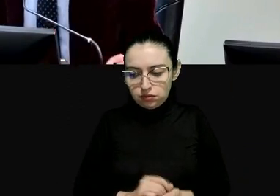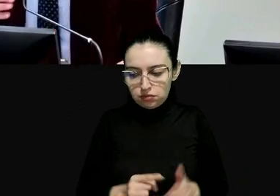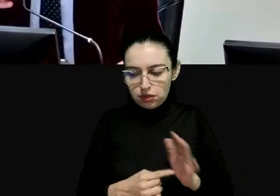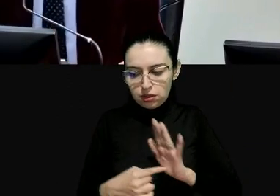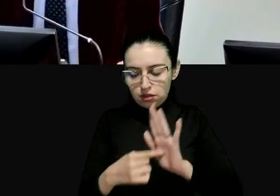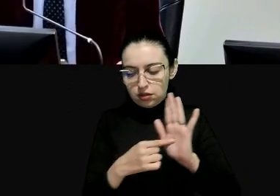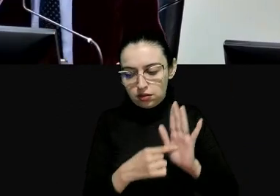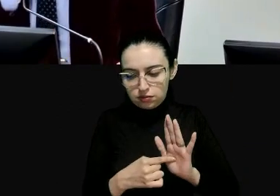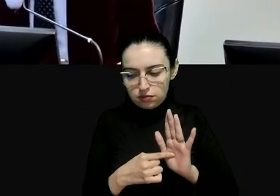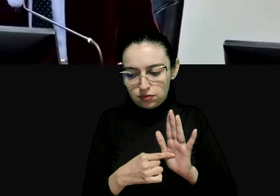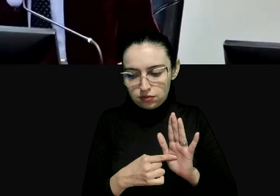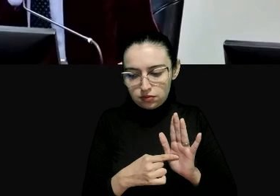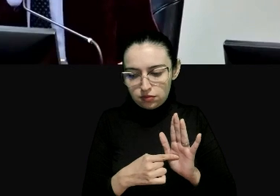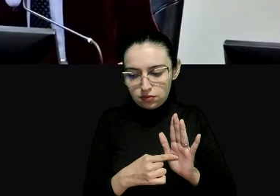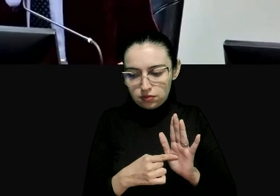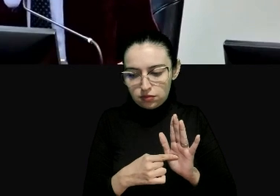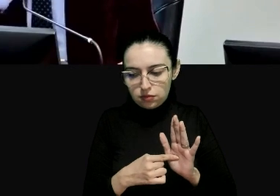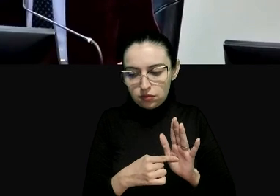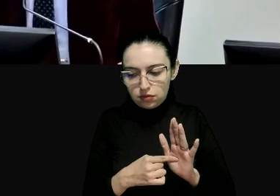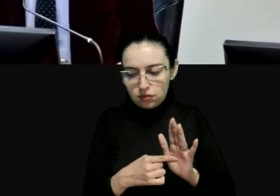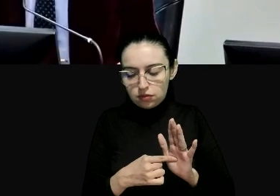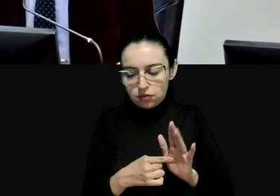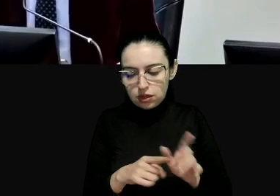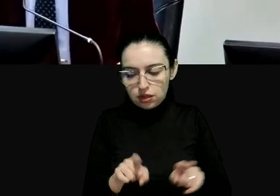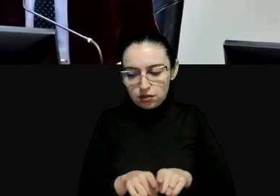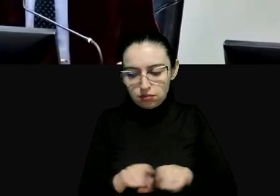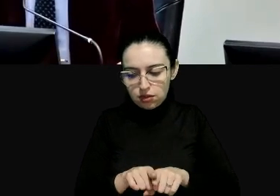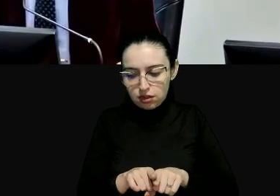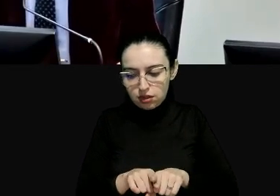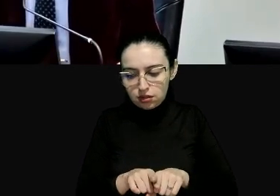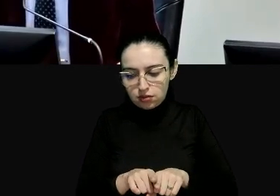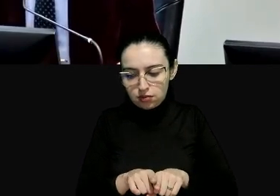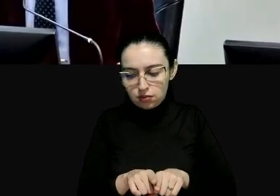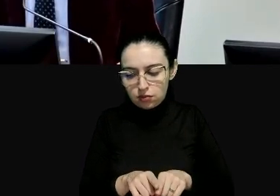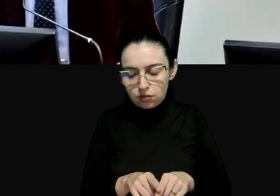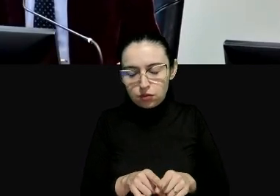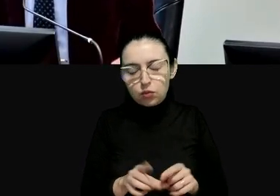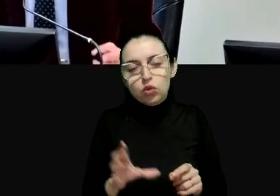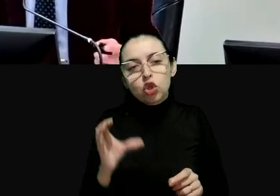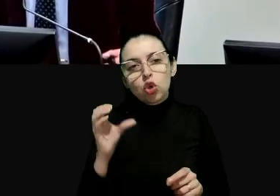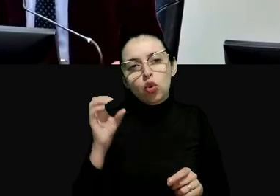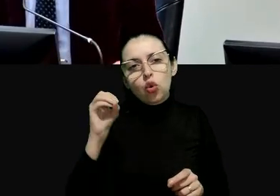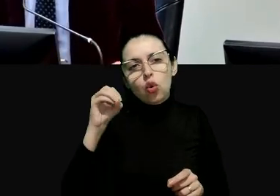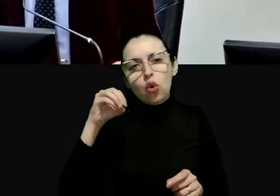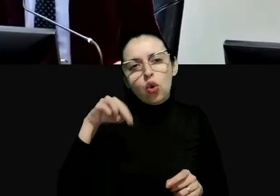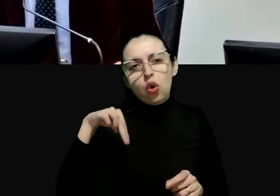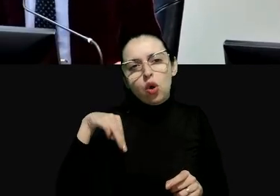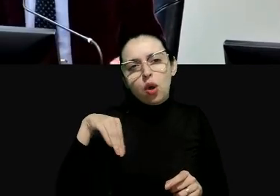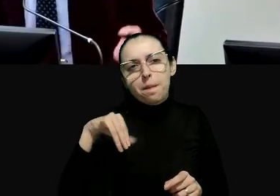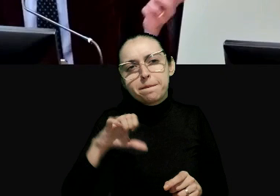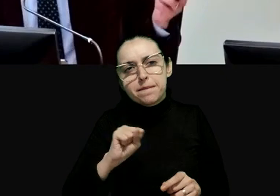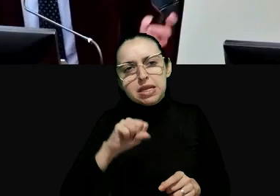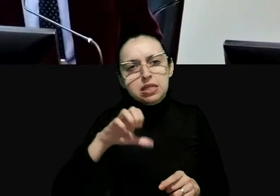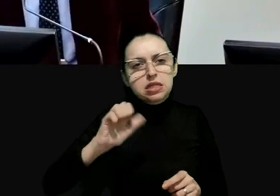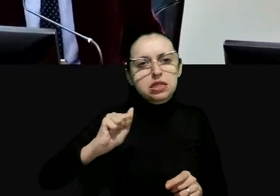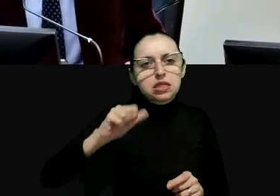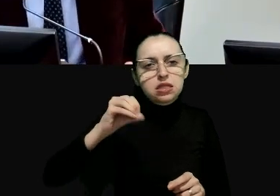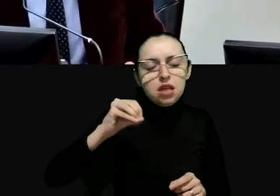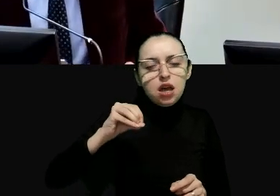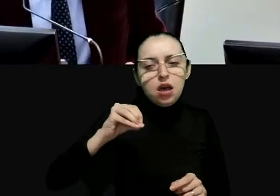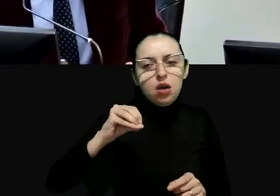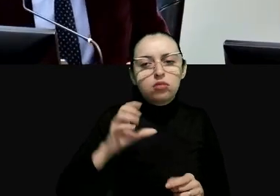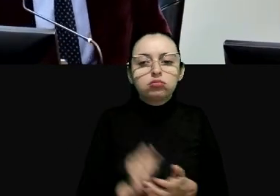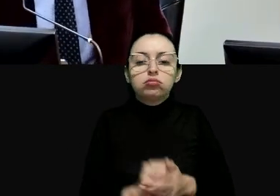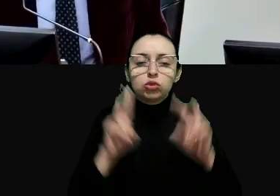isso temos na corte mas também temos na comissão aqui temos os temas quando foi